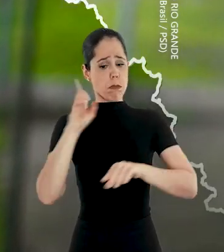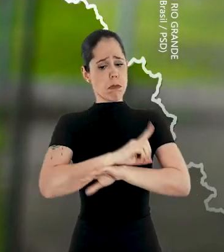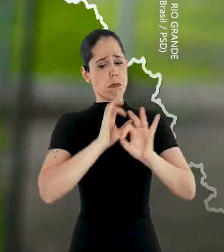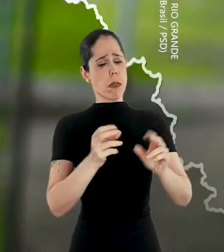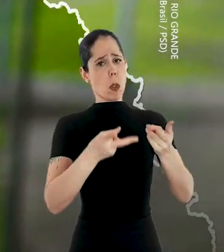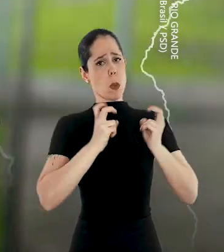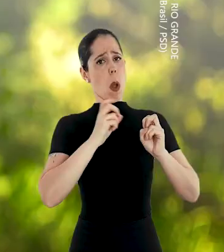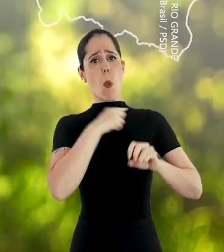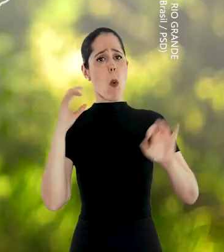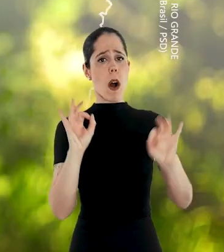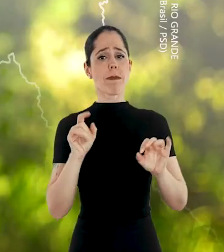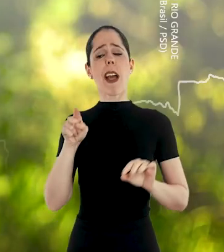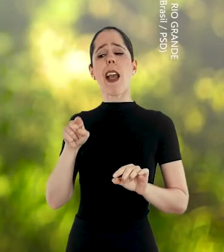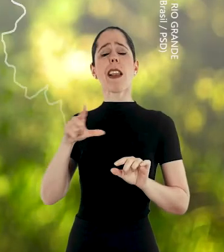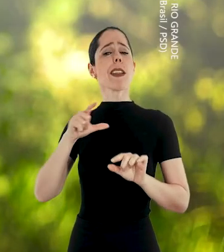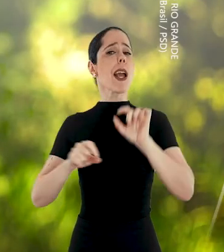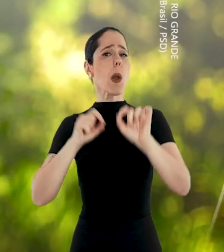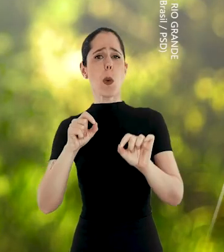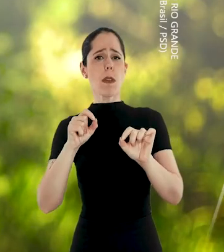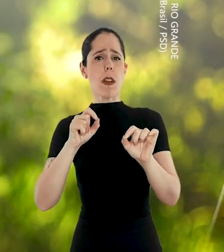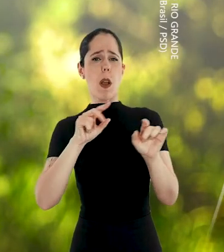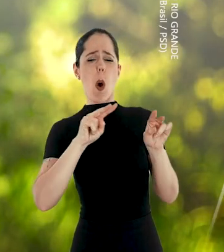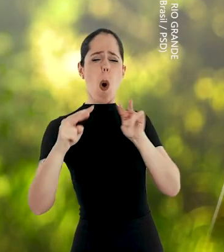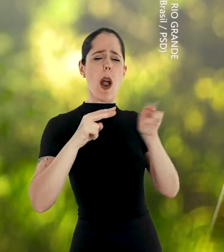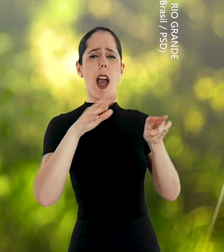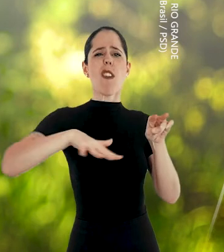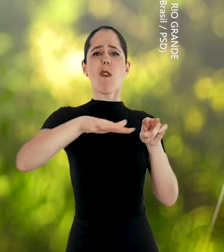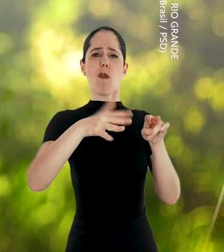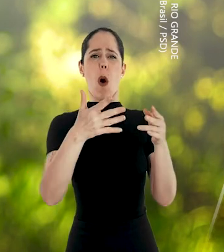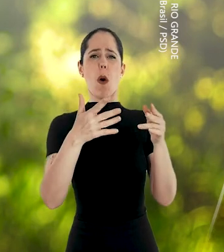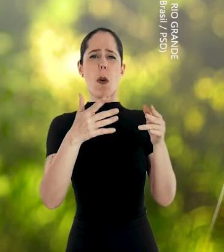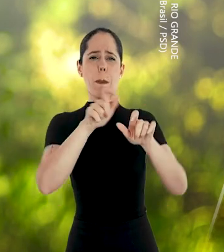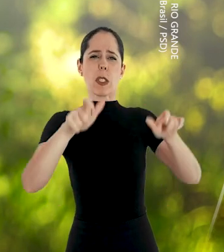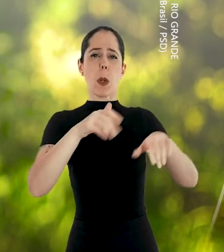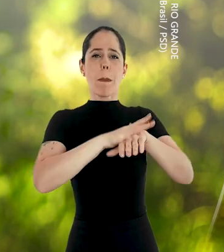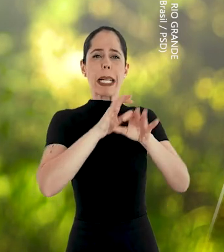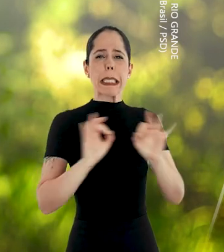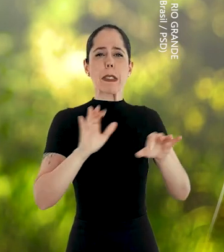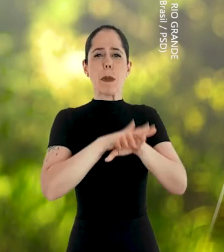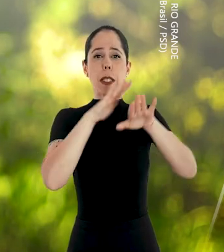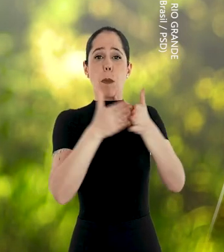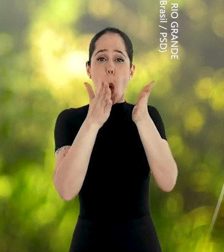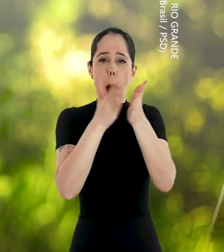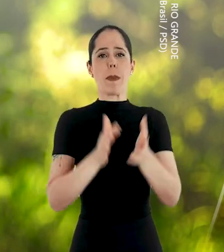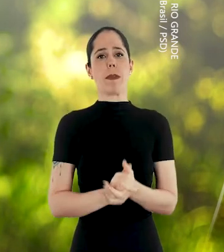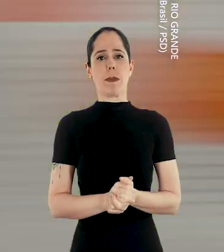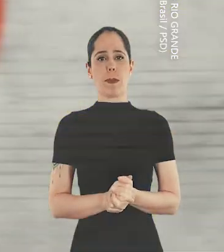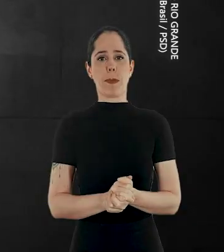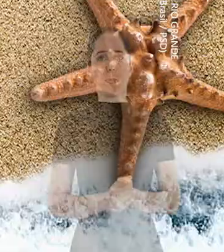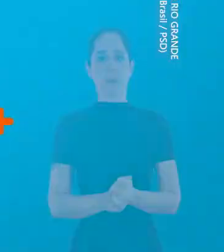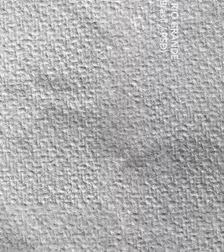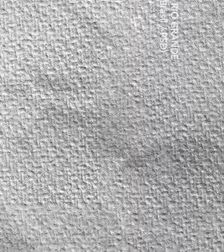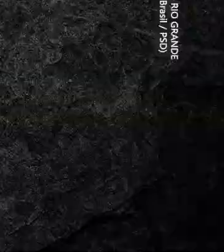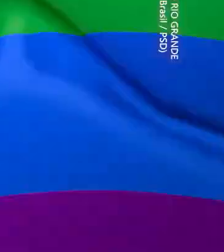funcionalismo público está em dia. O Eduardo tem um olhar para as pessoas mais humildes, mais pobres.